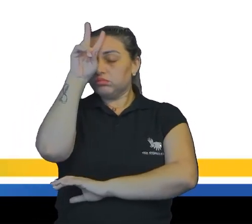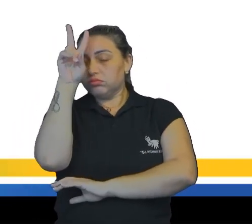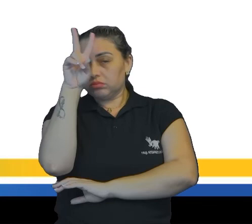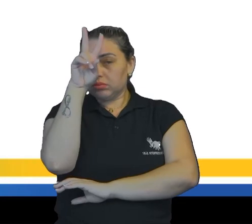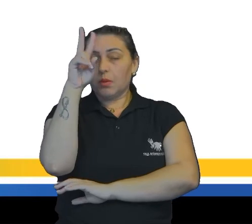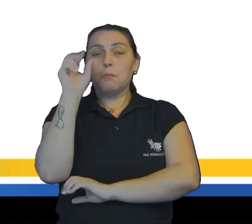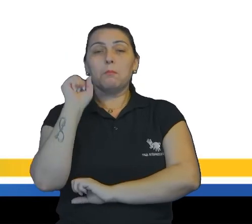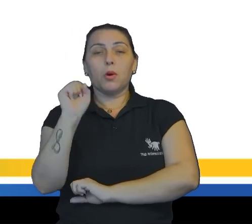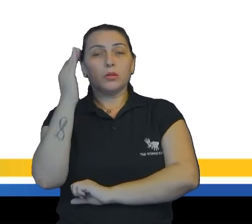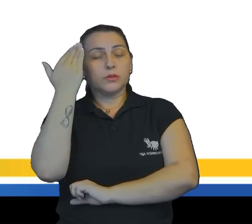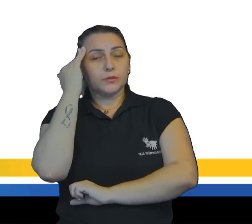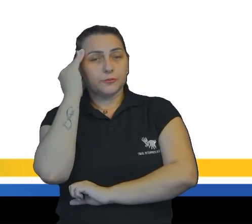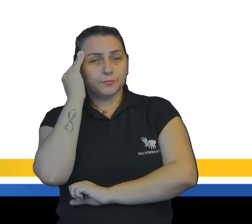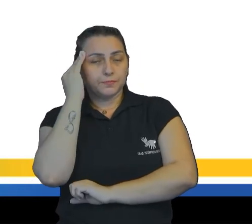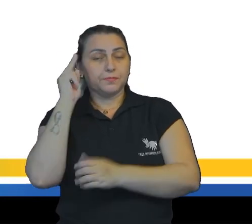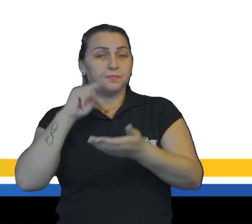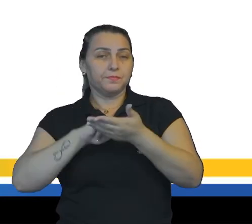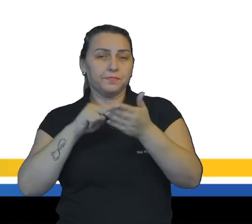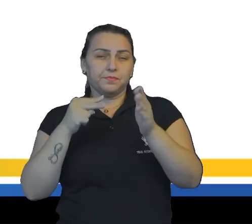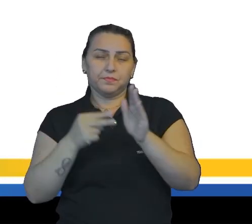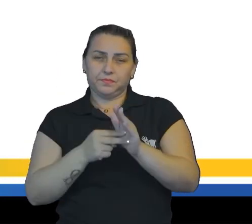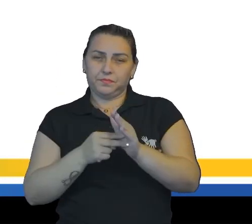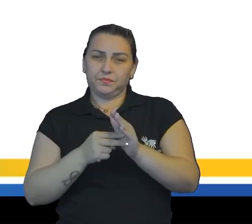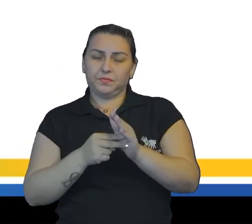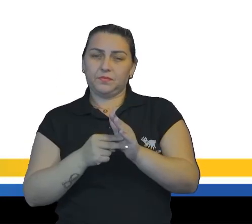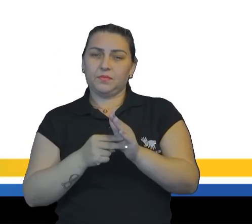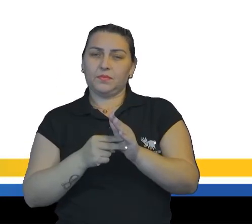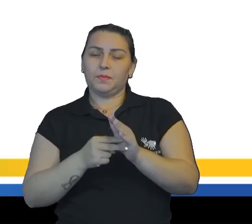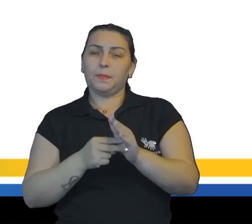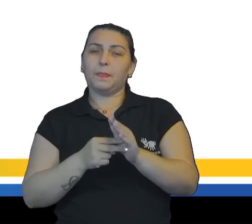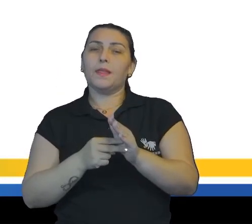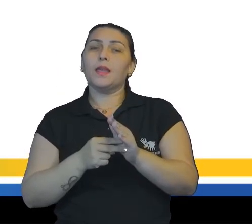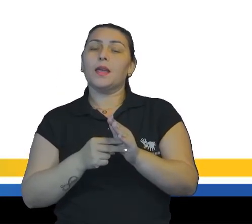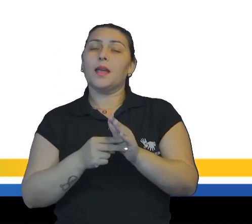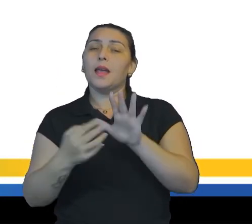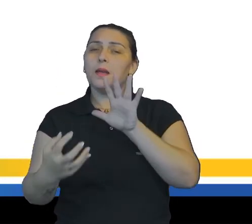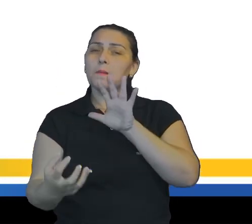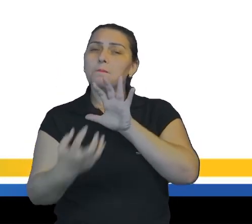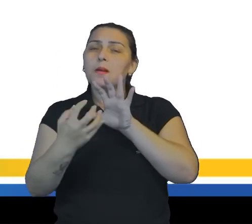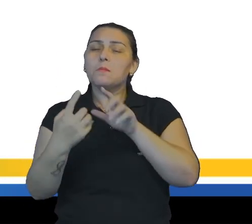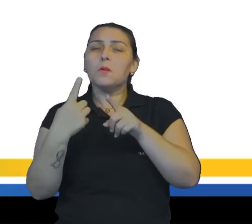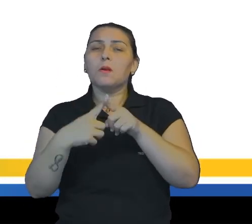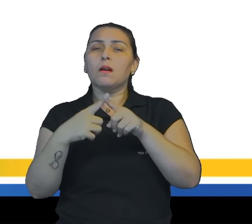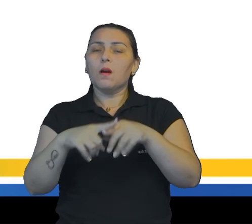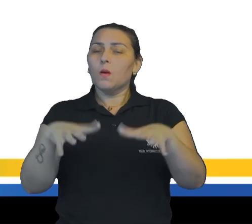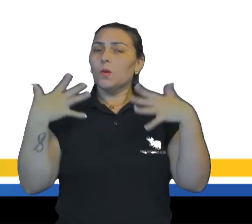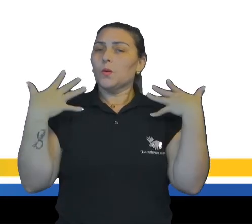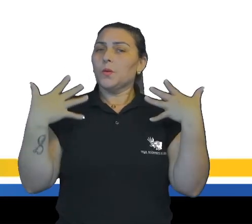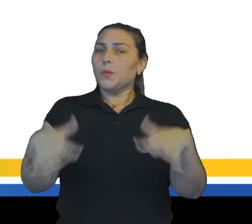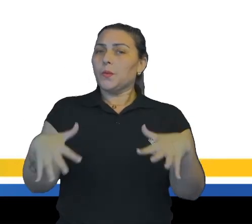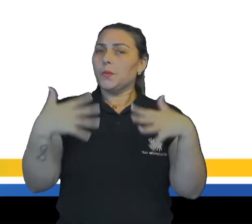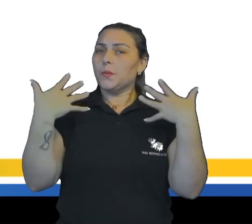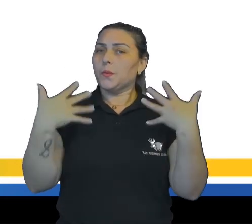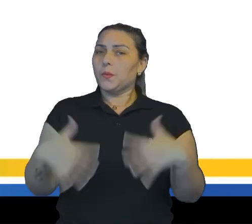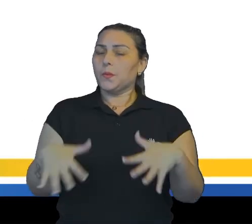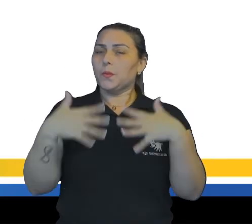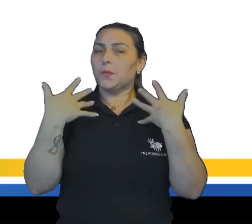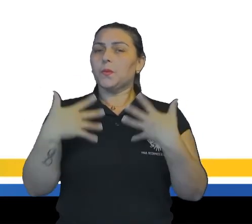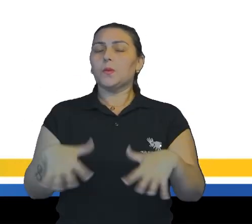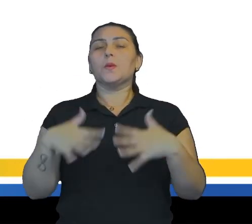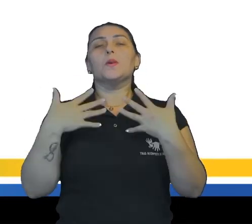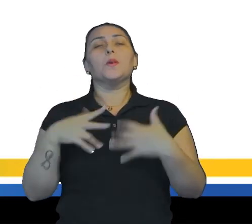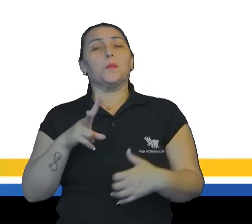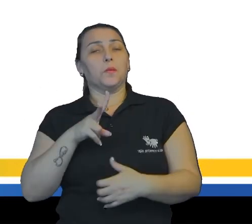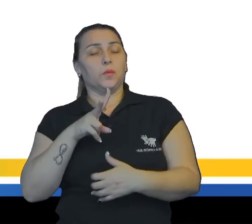interpretada com um sentido de intensidade. É considerada hipérbole porque ressalta o exagero proposital a fim de